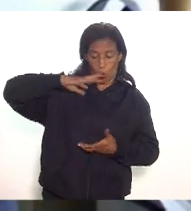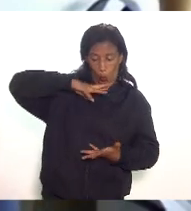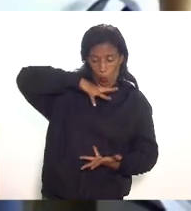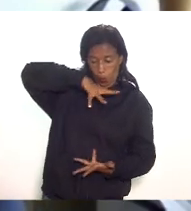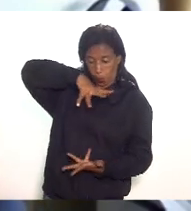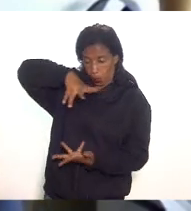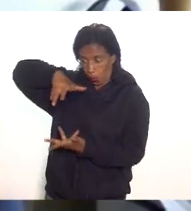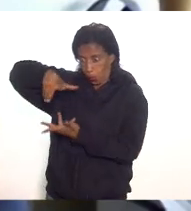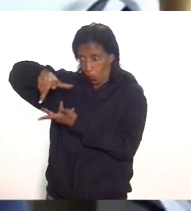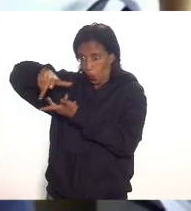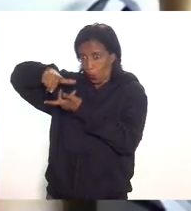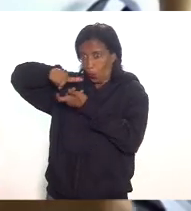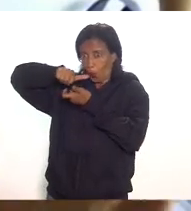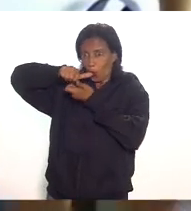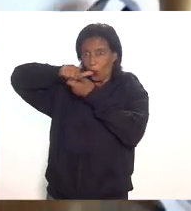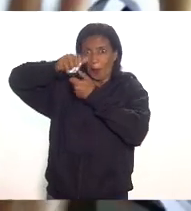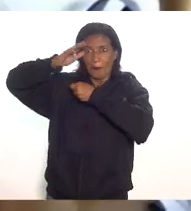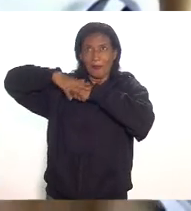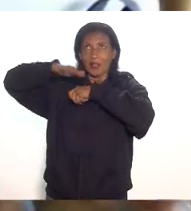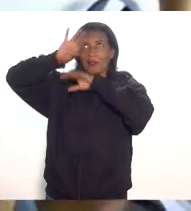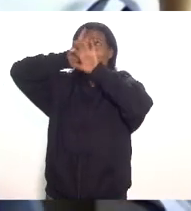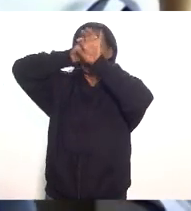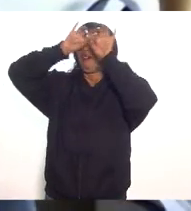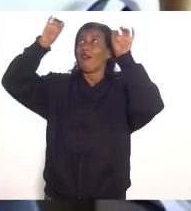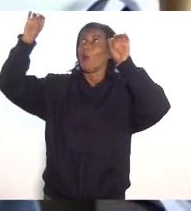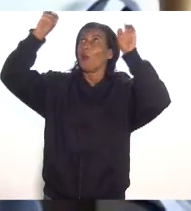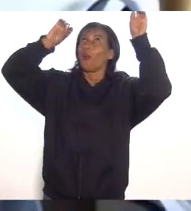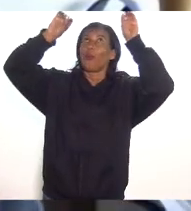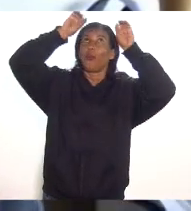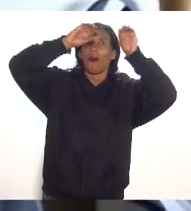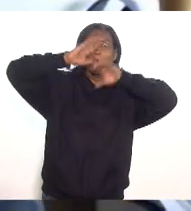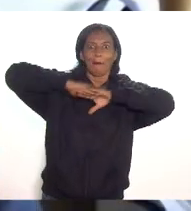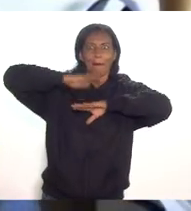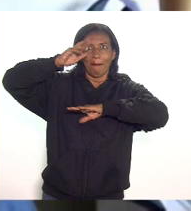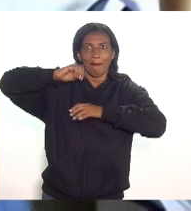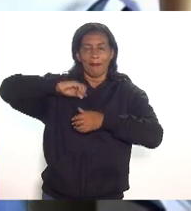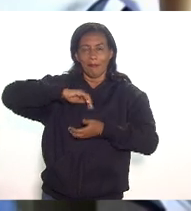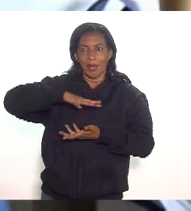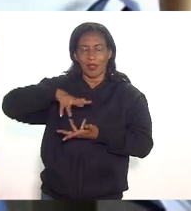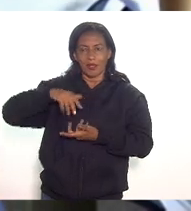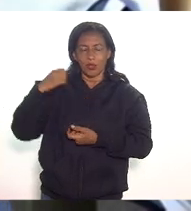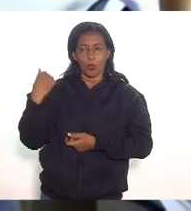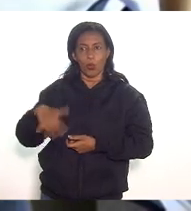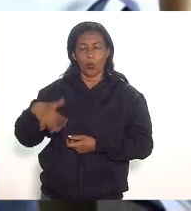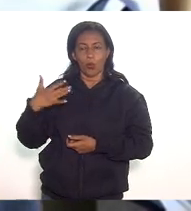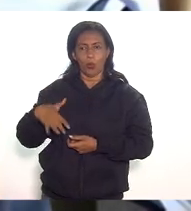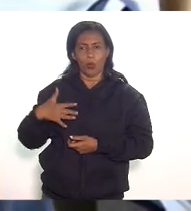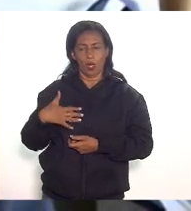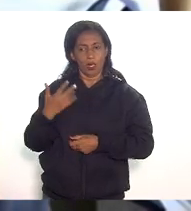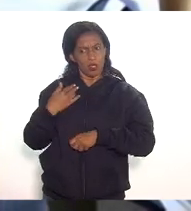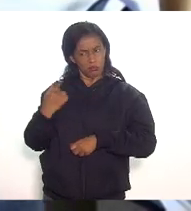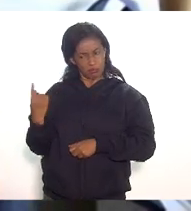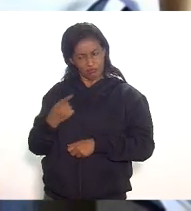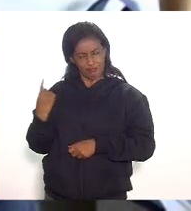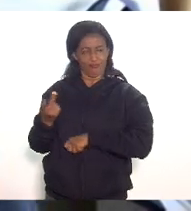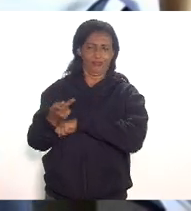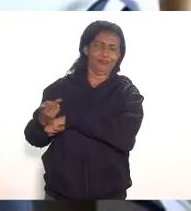a constelação solar então é o que a gente quer a gente está buscando isso